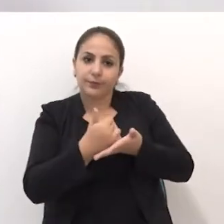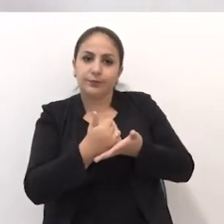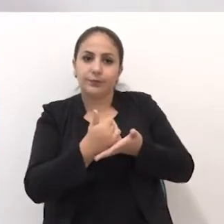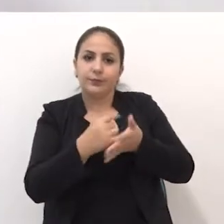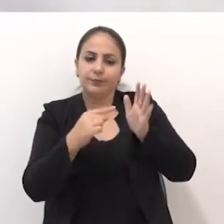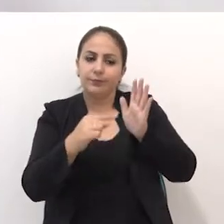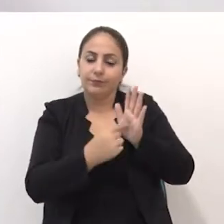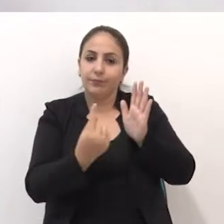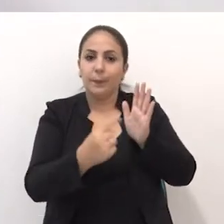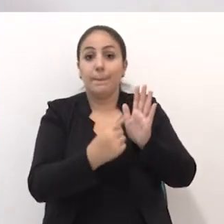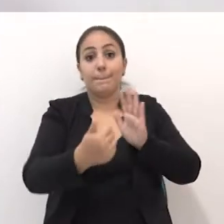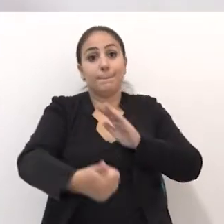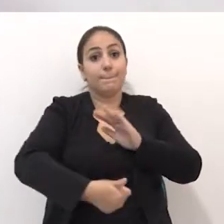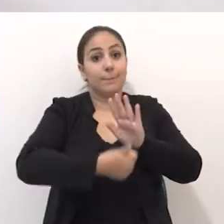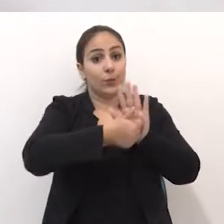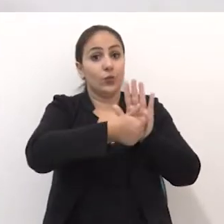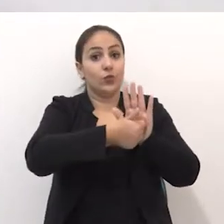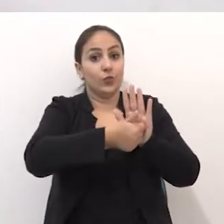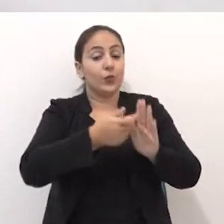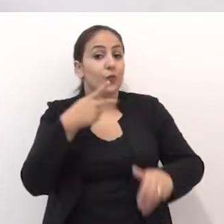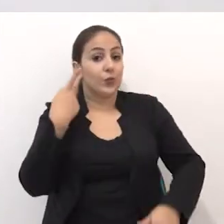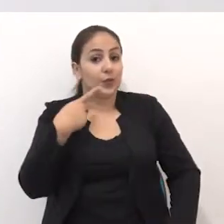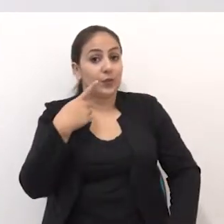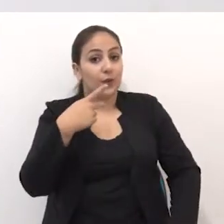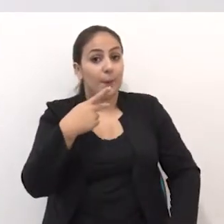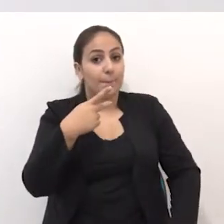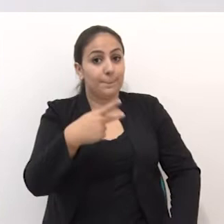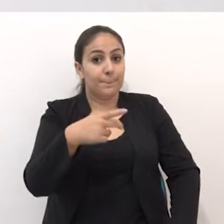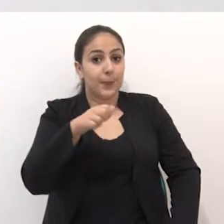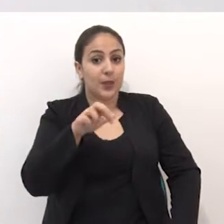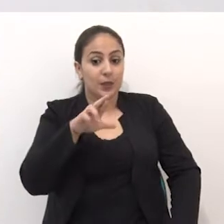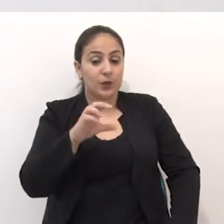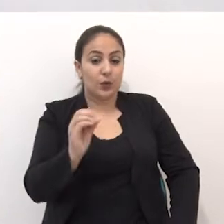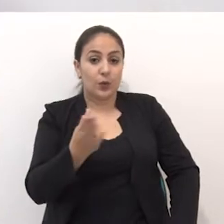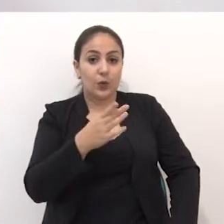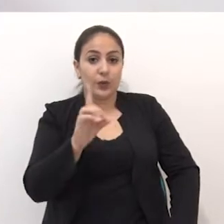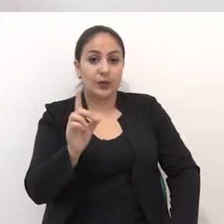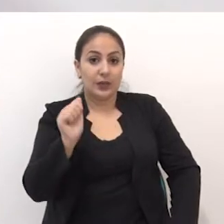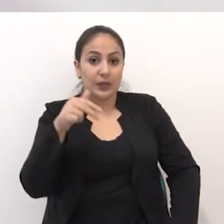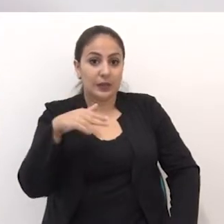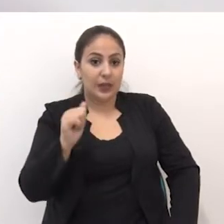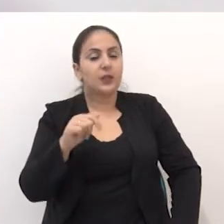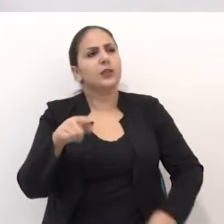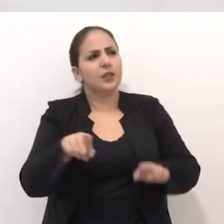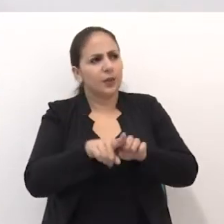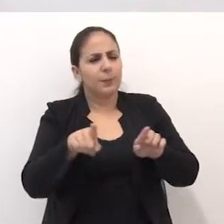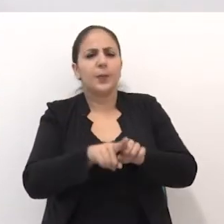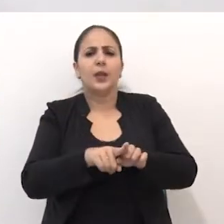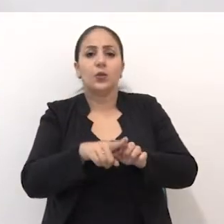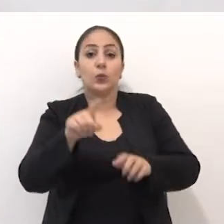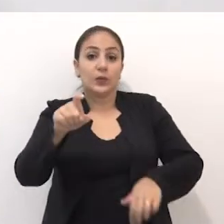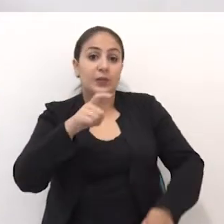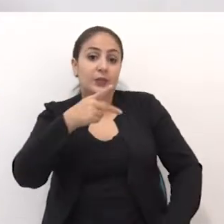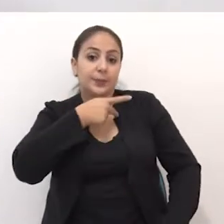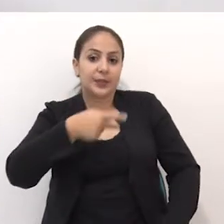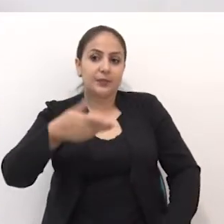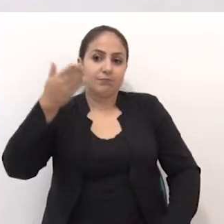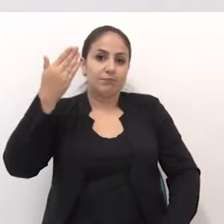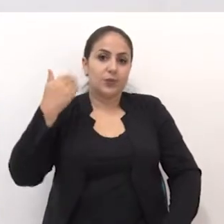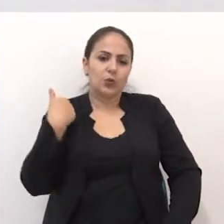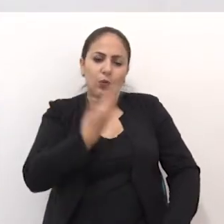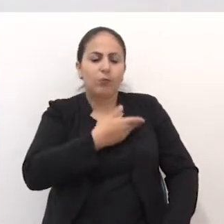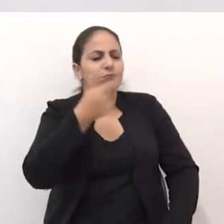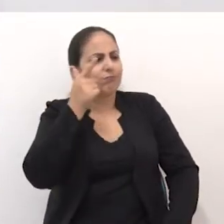favoráveis, pontos do vereador Pedro Danelli, também dos presidentes anteriores, para que a gente tenha muito